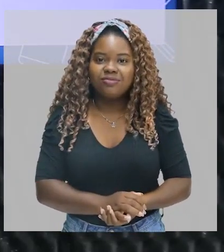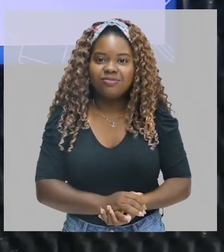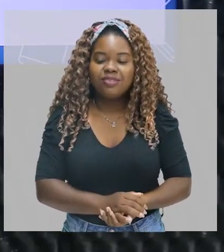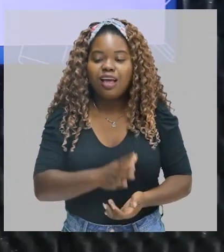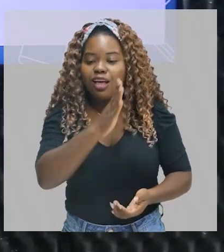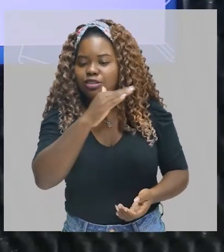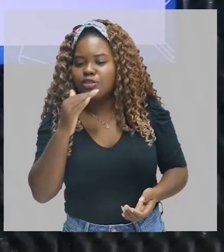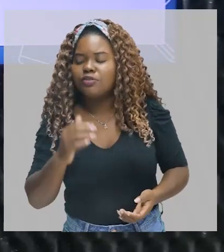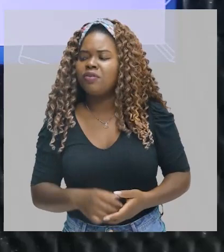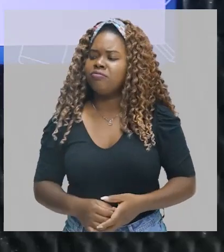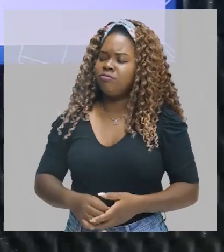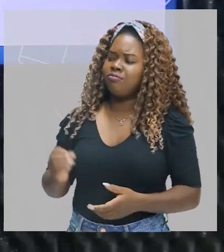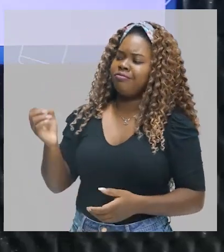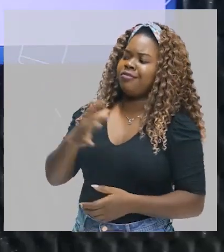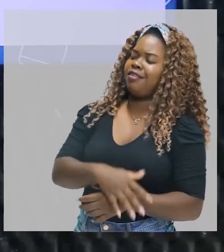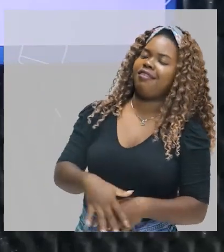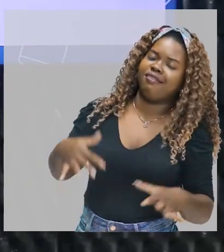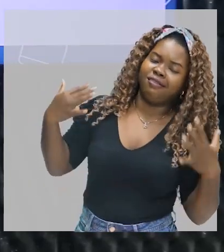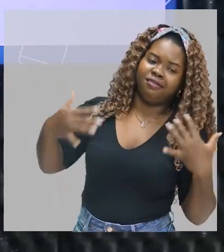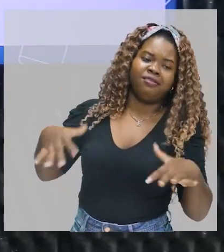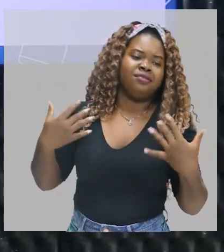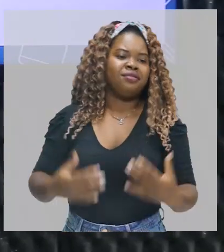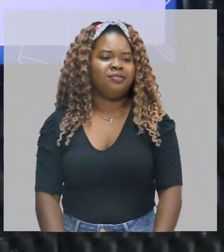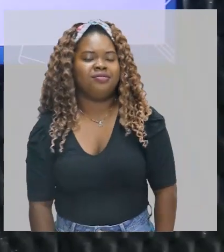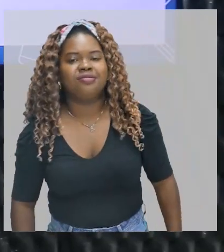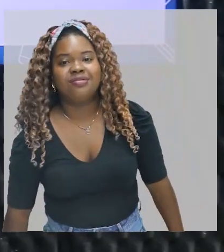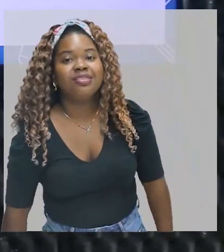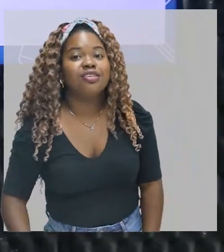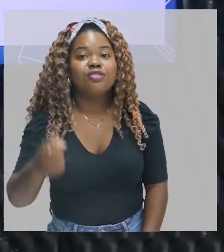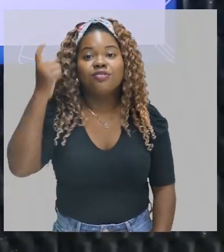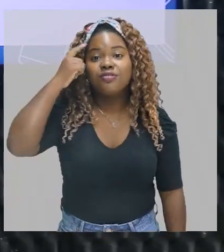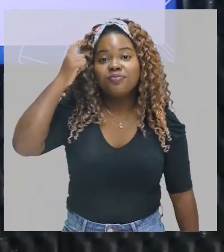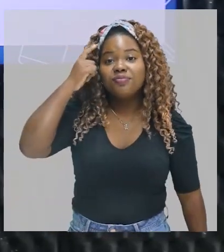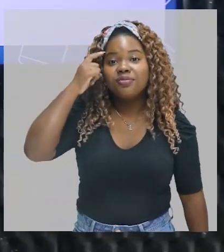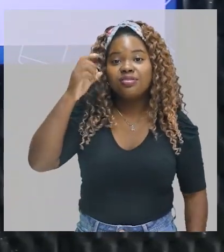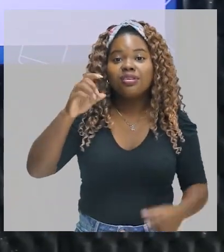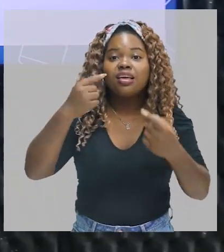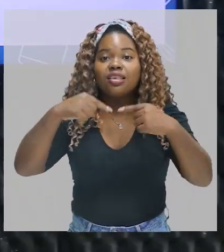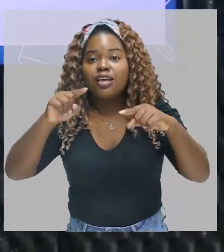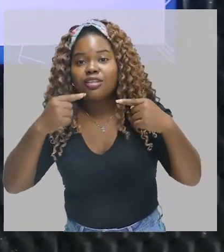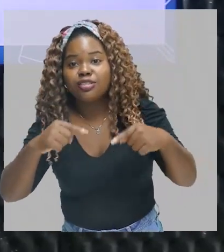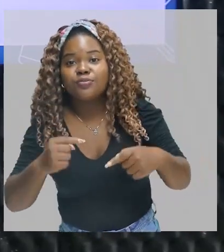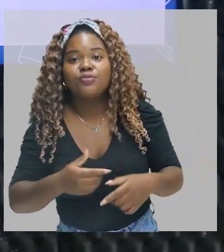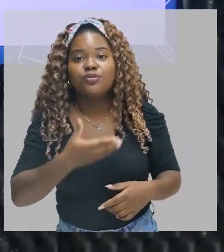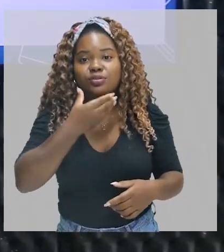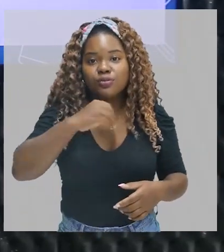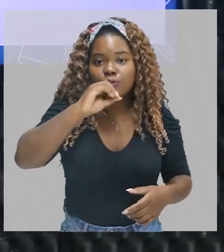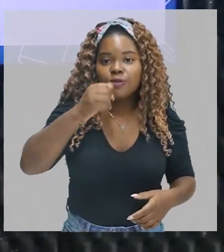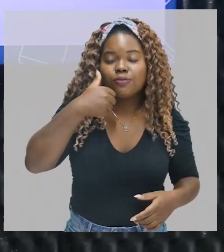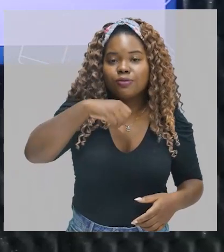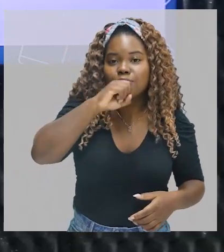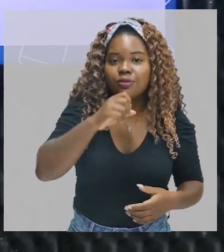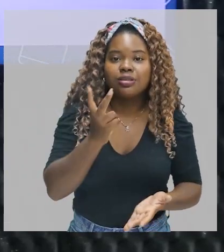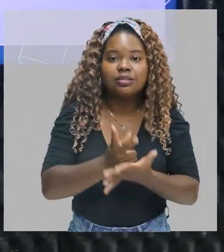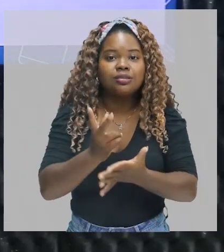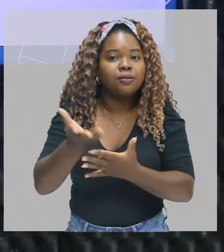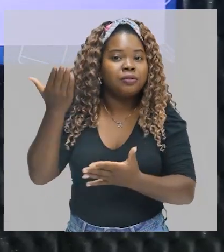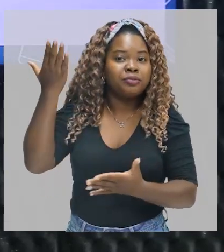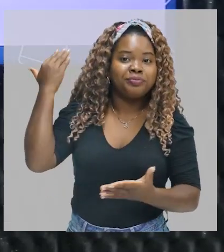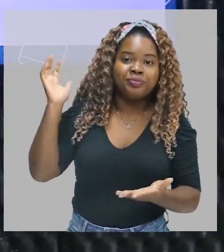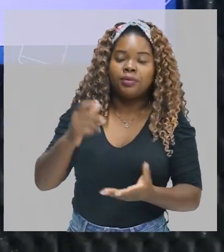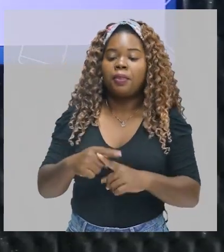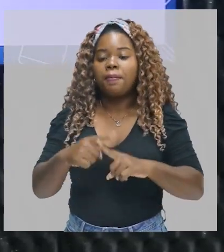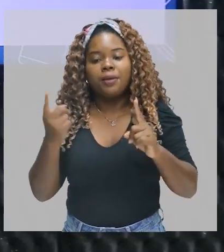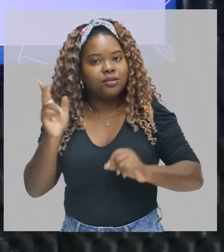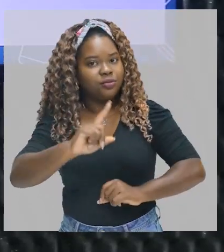É o novo. Do mesmo jeito. A gente sempre acha que as músicas dos nossos pais são músicas ultrapassadas. Mas não é assim não. A música tem o poder de nos